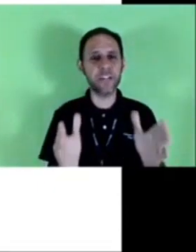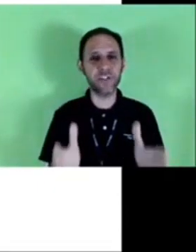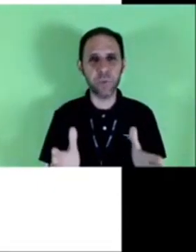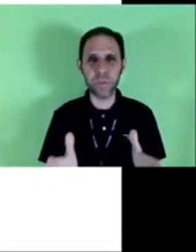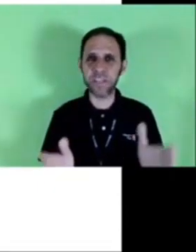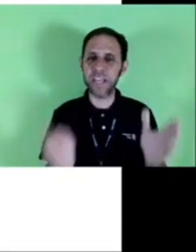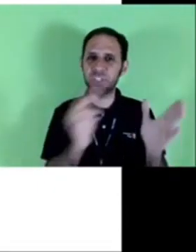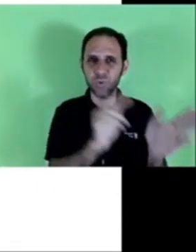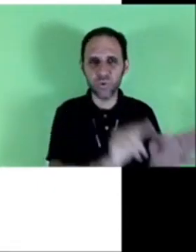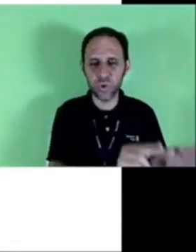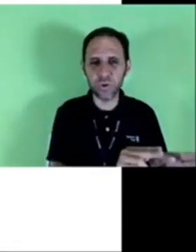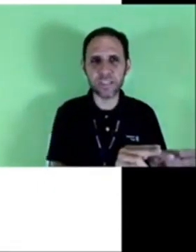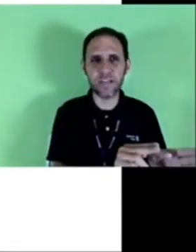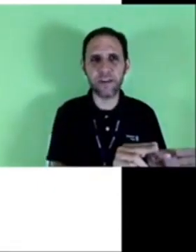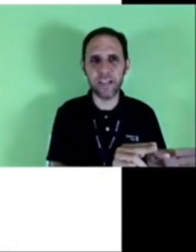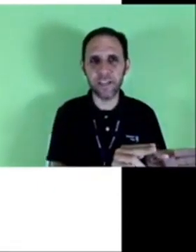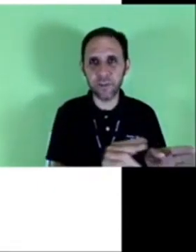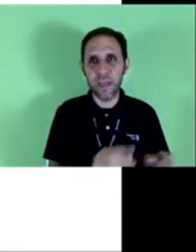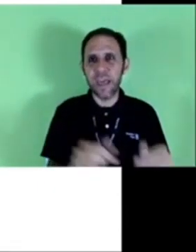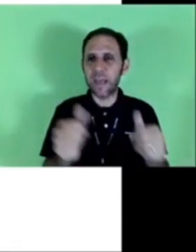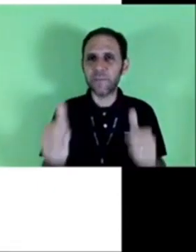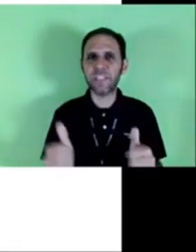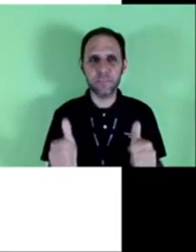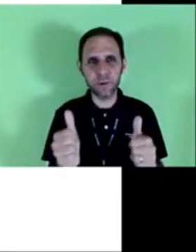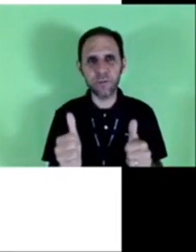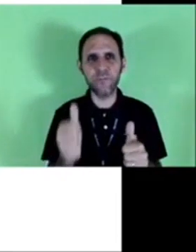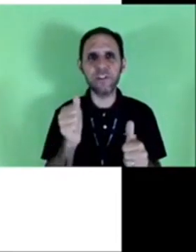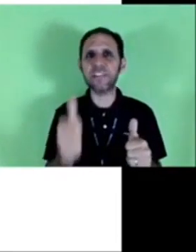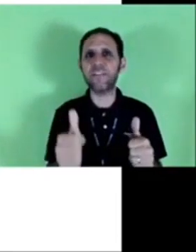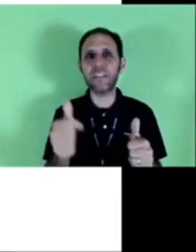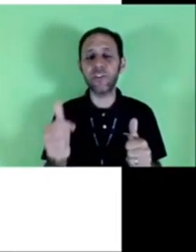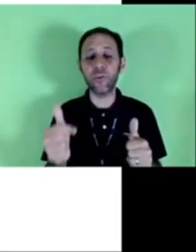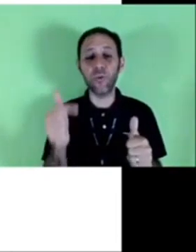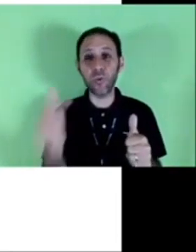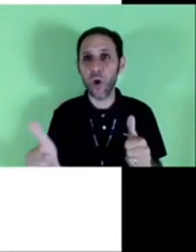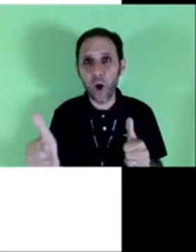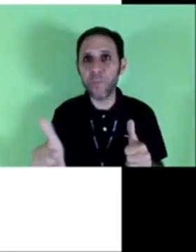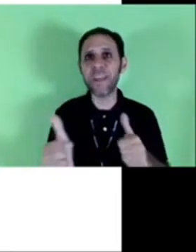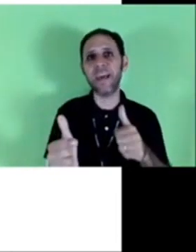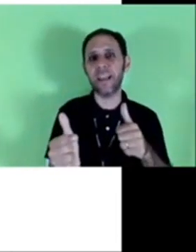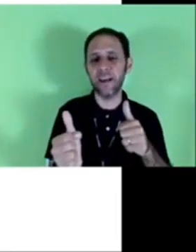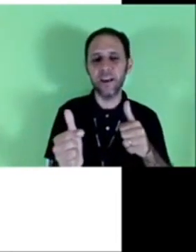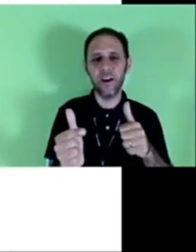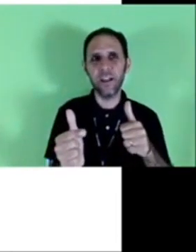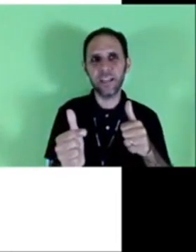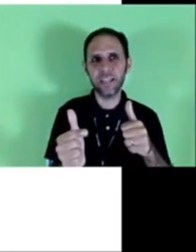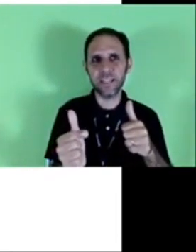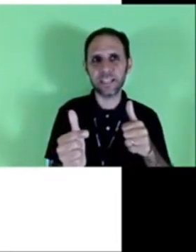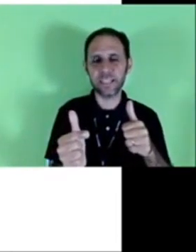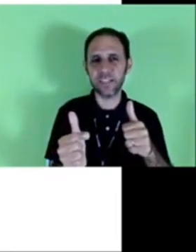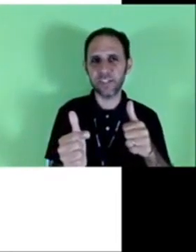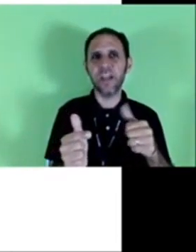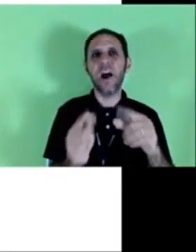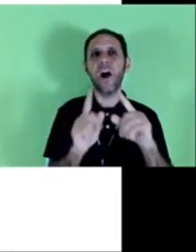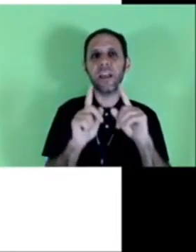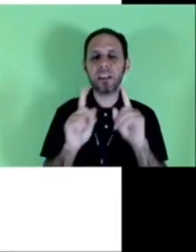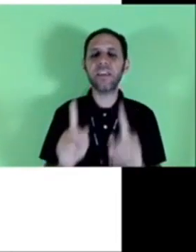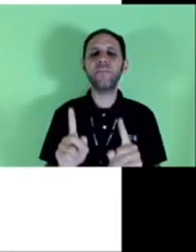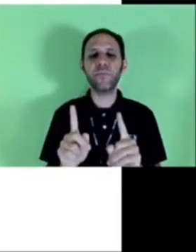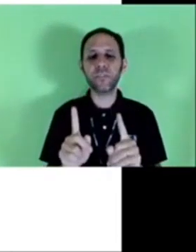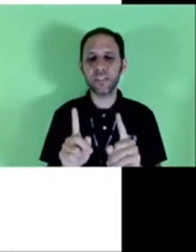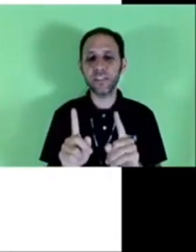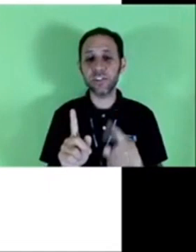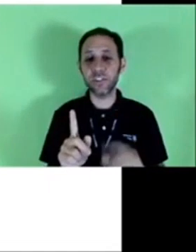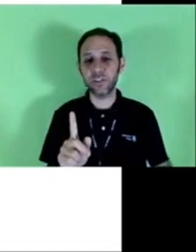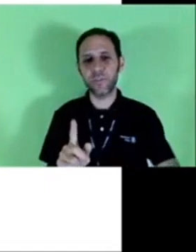dois. E a partir do momento que ela escutou o que estava lendo, ela percebeu que o filho estava dando um golpe nela. Olha que interessante, olha